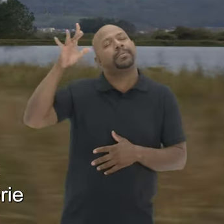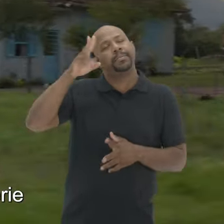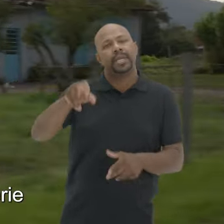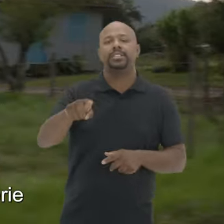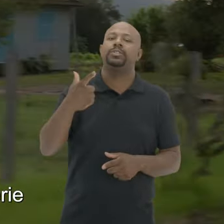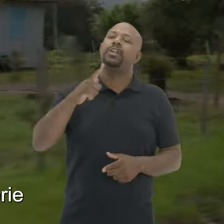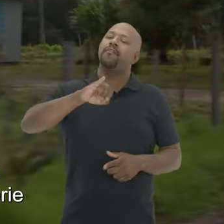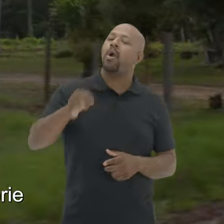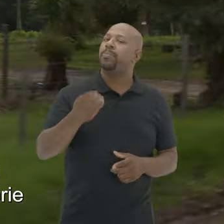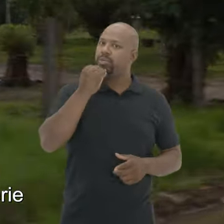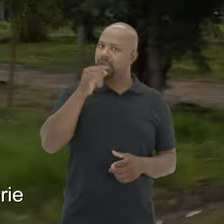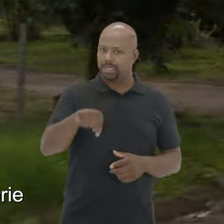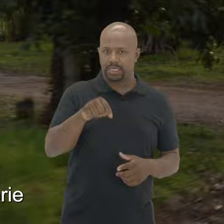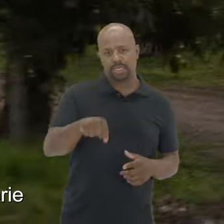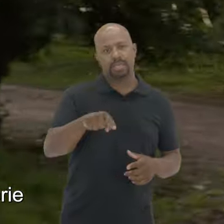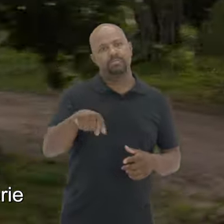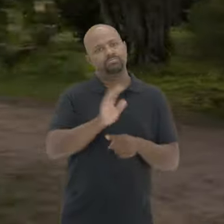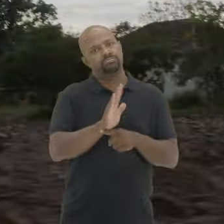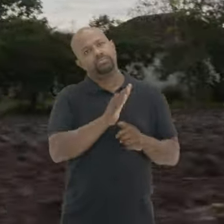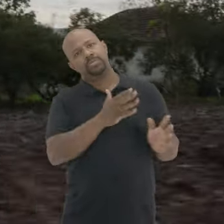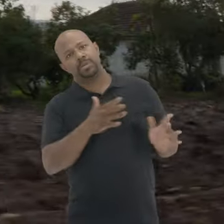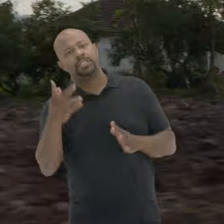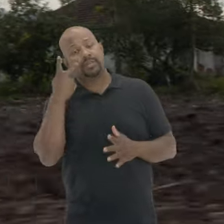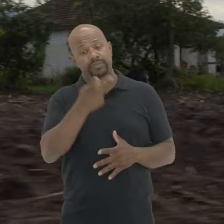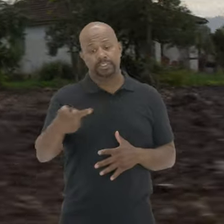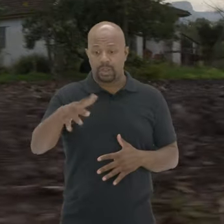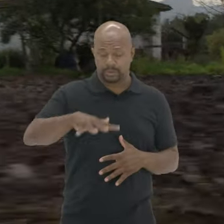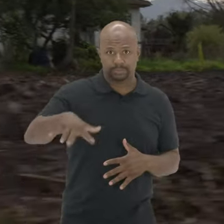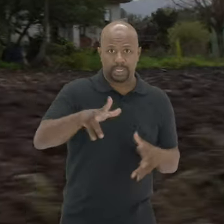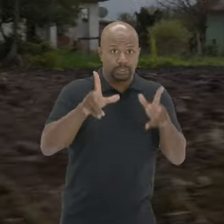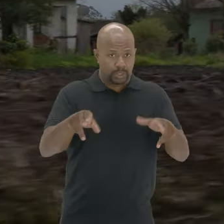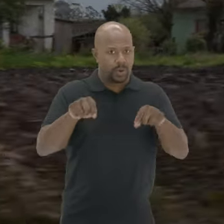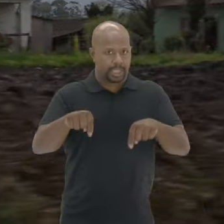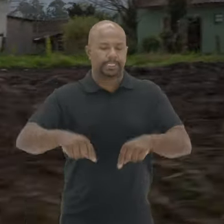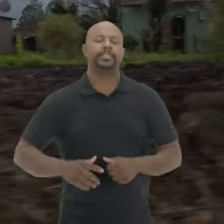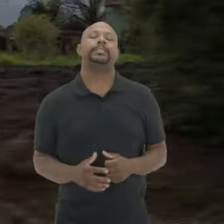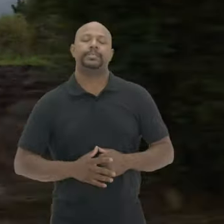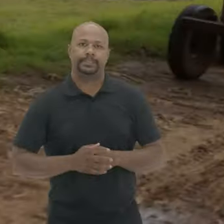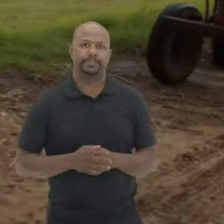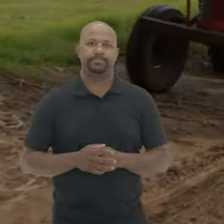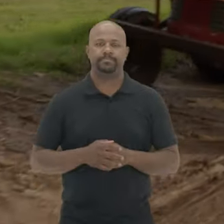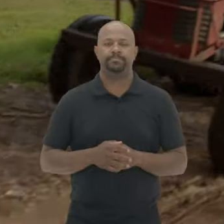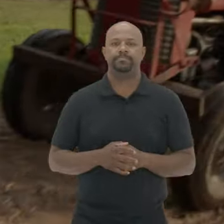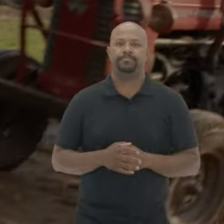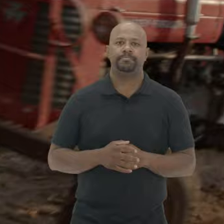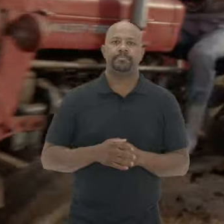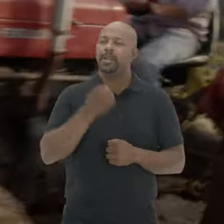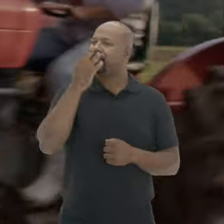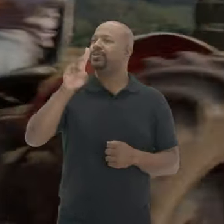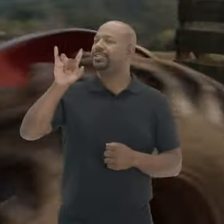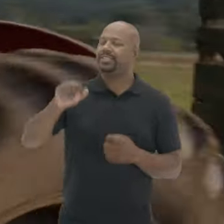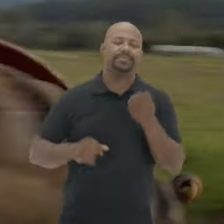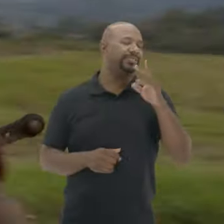dessa forma E a gente ainda não teve a oportunidade aqui na série De visitar um espaço que nem esse Passam por casas de campo e um